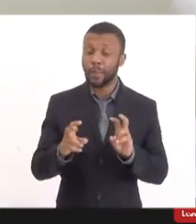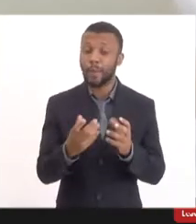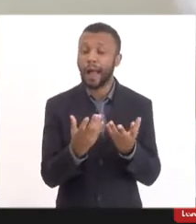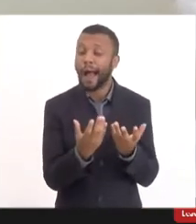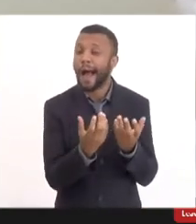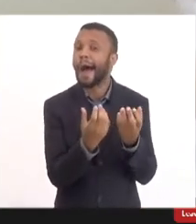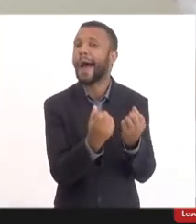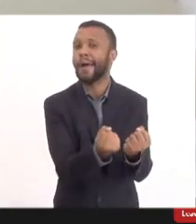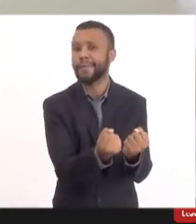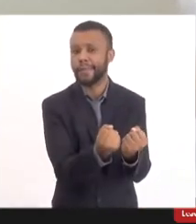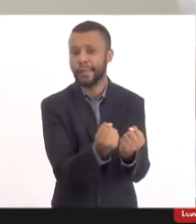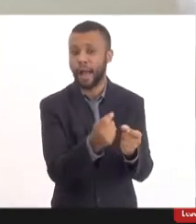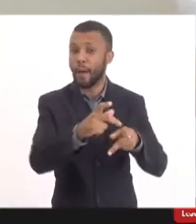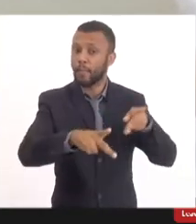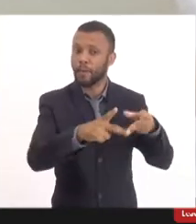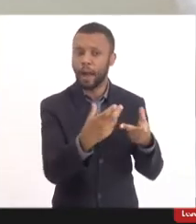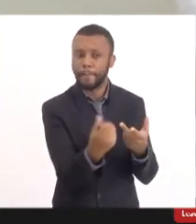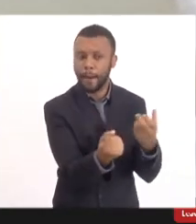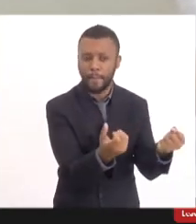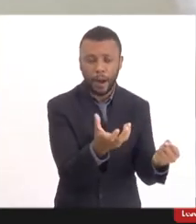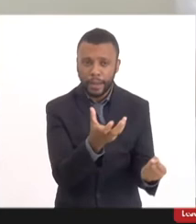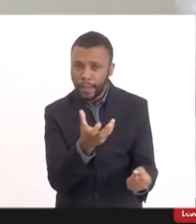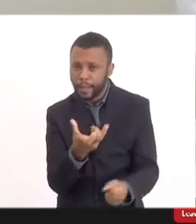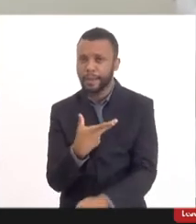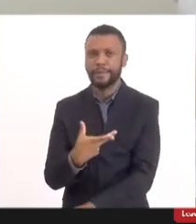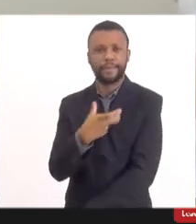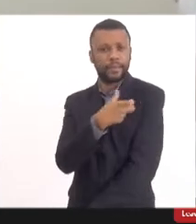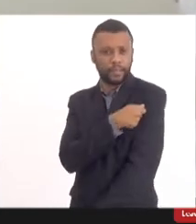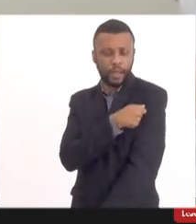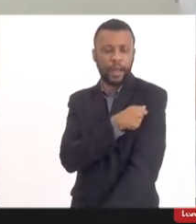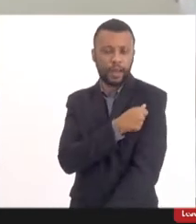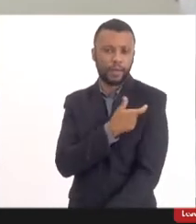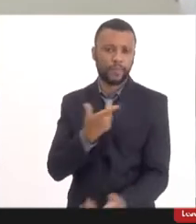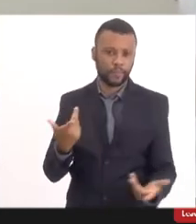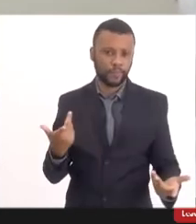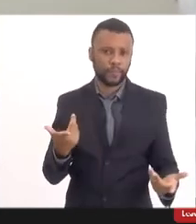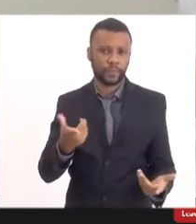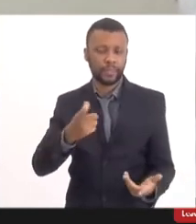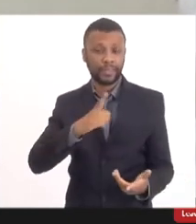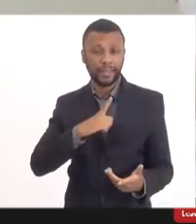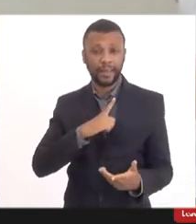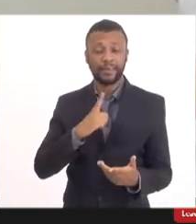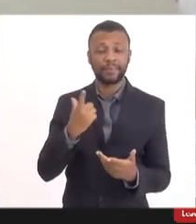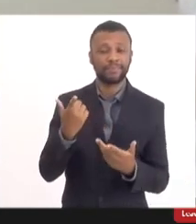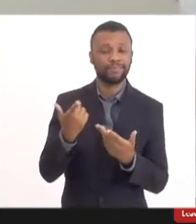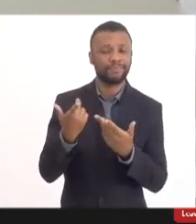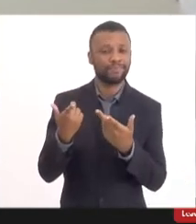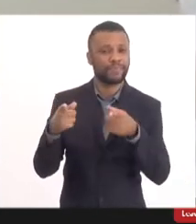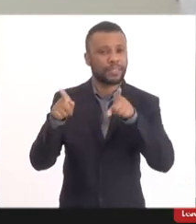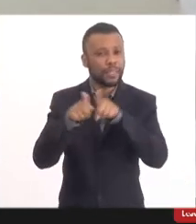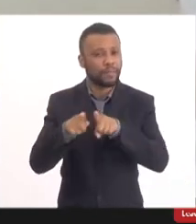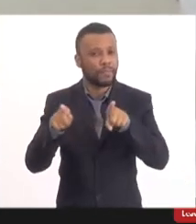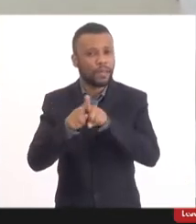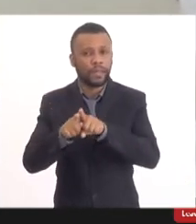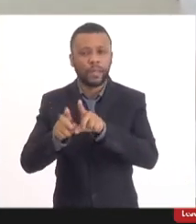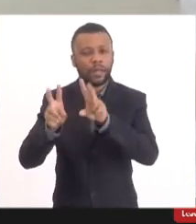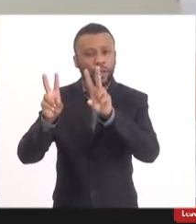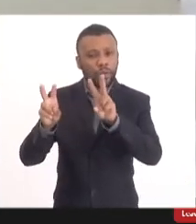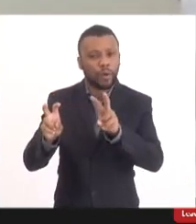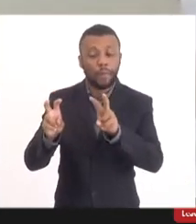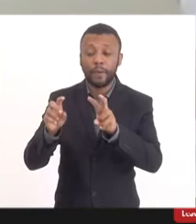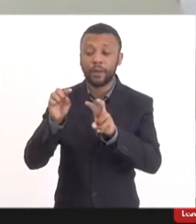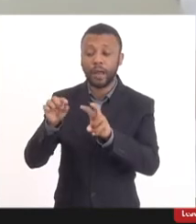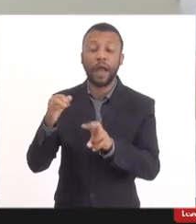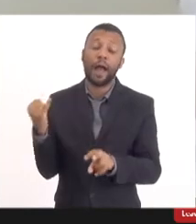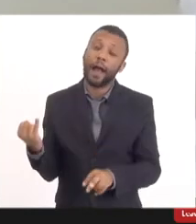situações circunstanciais que pudessem estar gerando algum transtorno por relação à importância da